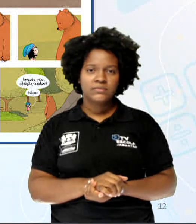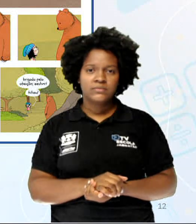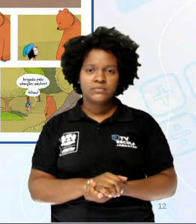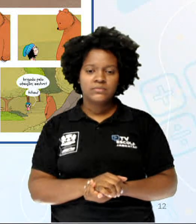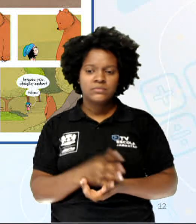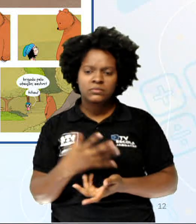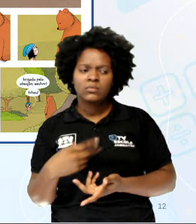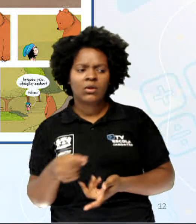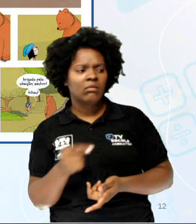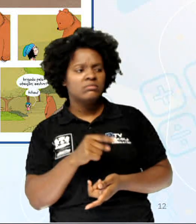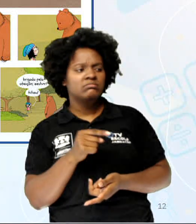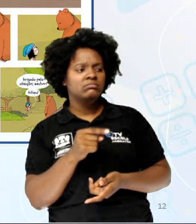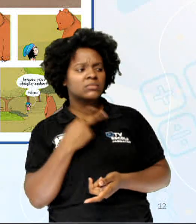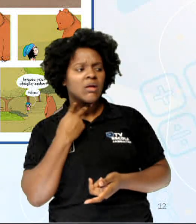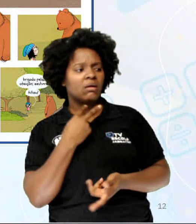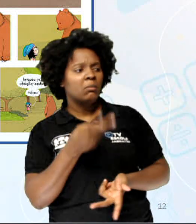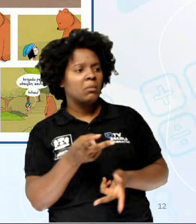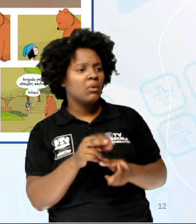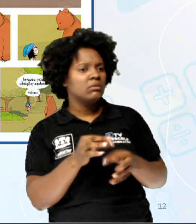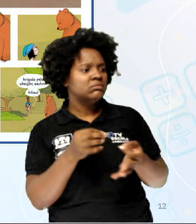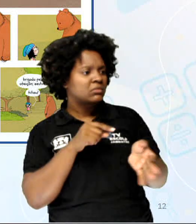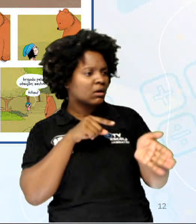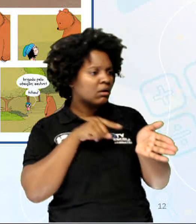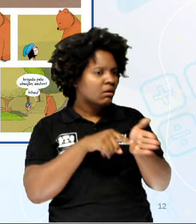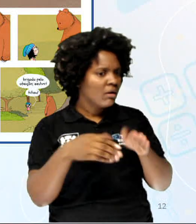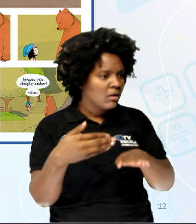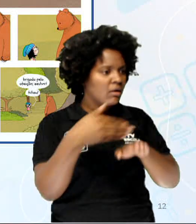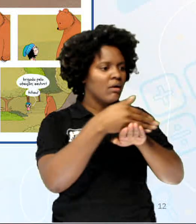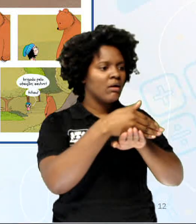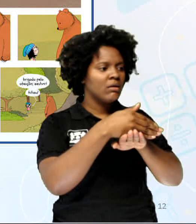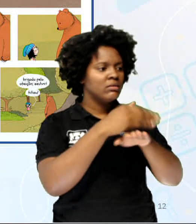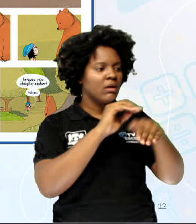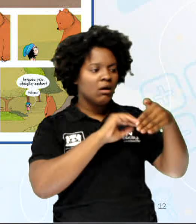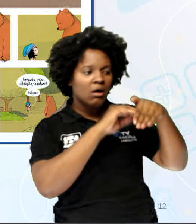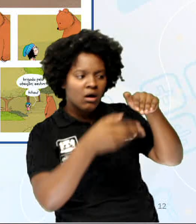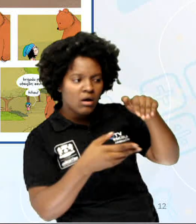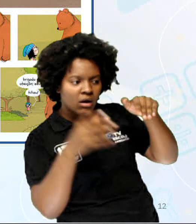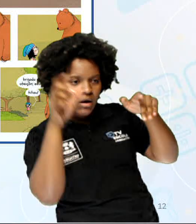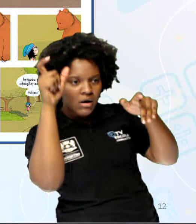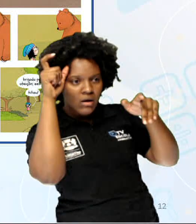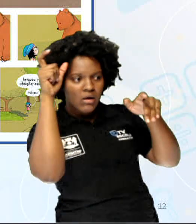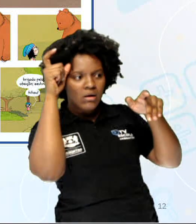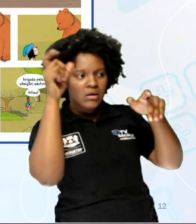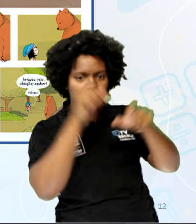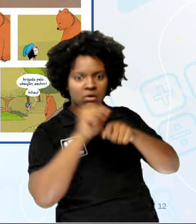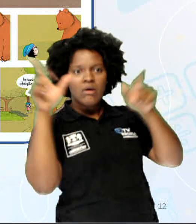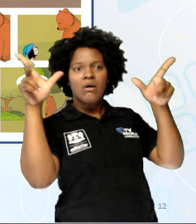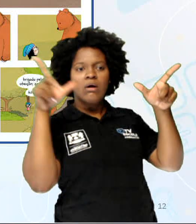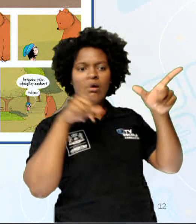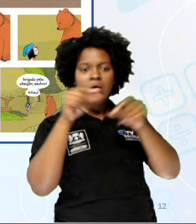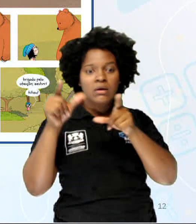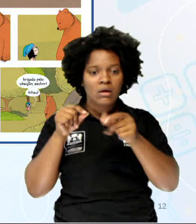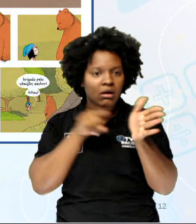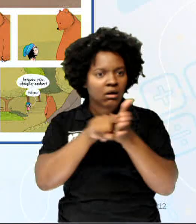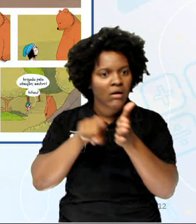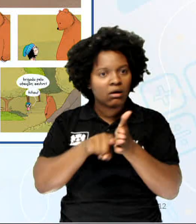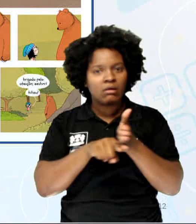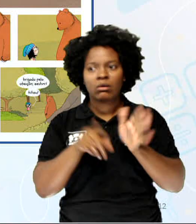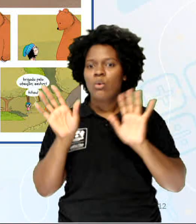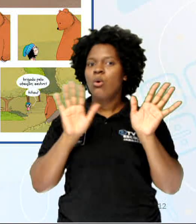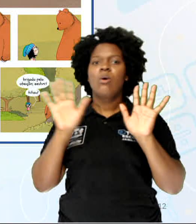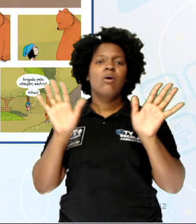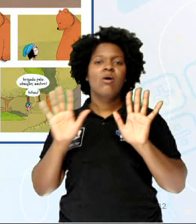Filhote, você não pode simplesmente entrar na caverna de um urso, acordar o urso e sair fazendo perguntas. Uou!